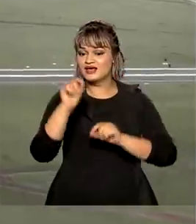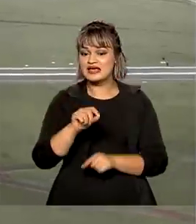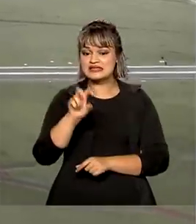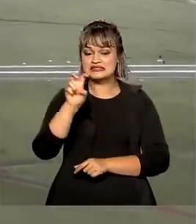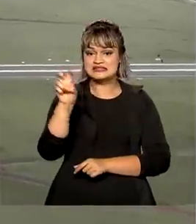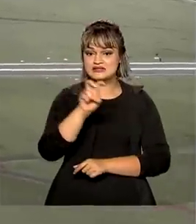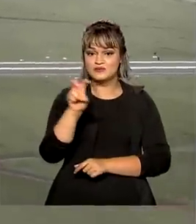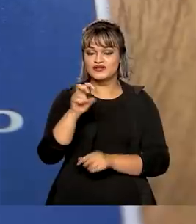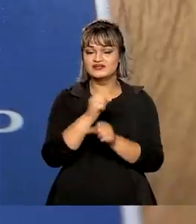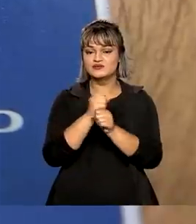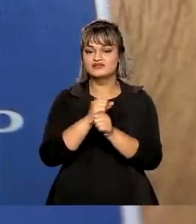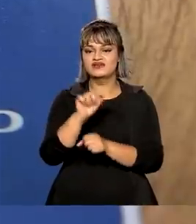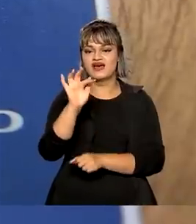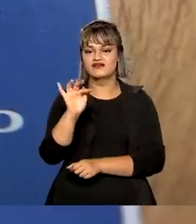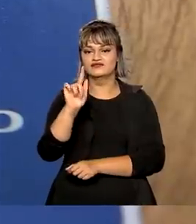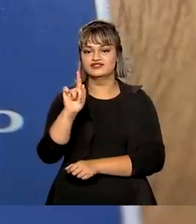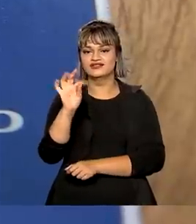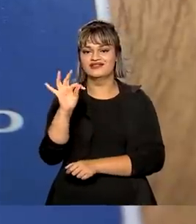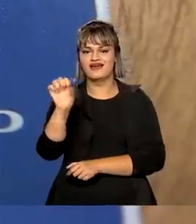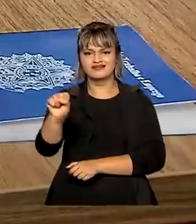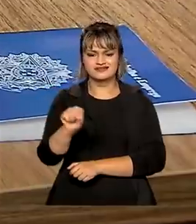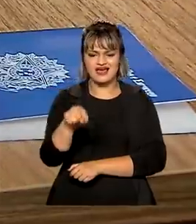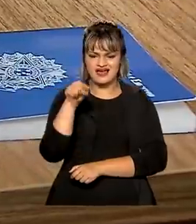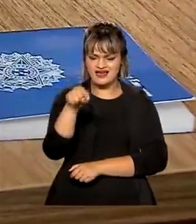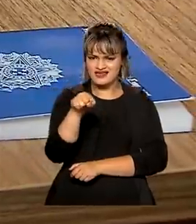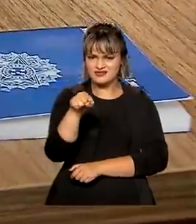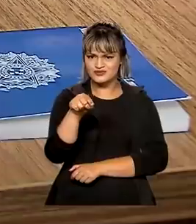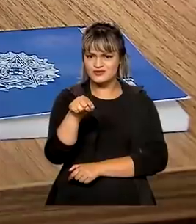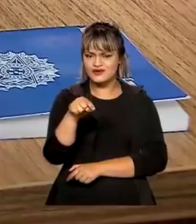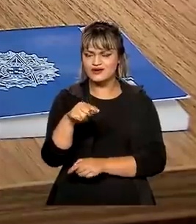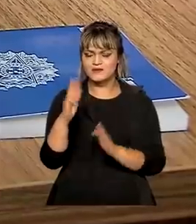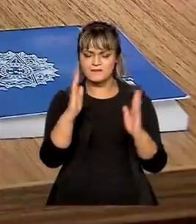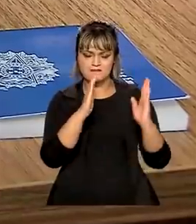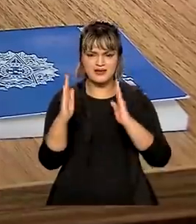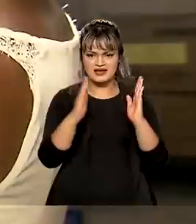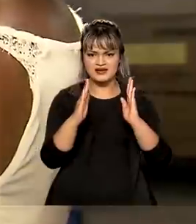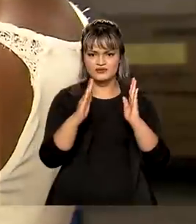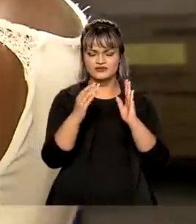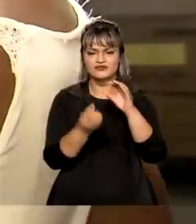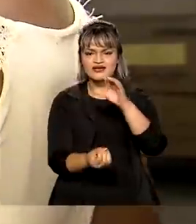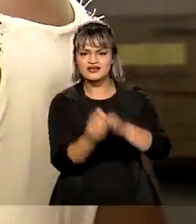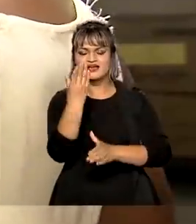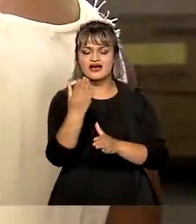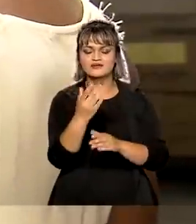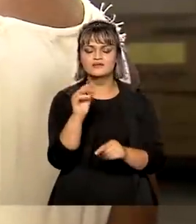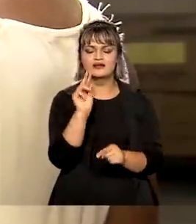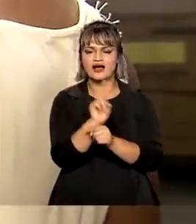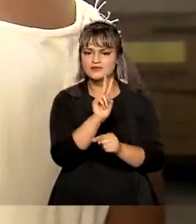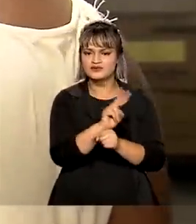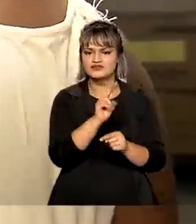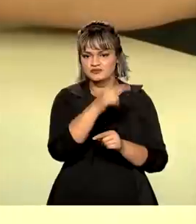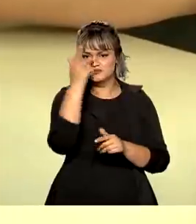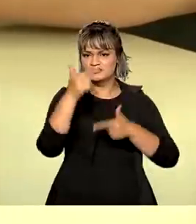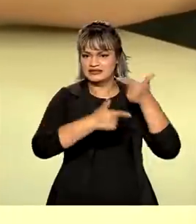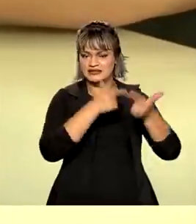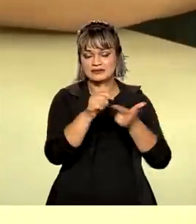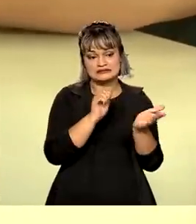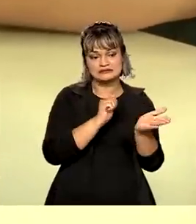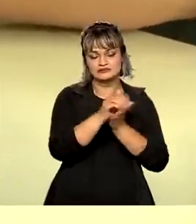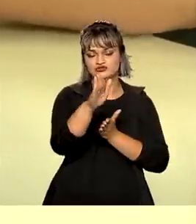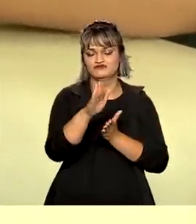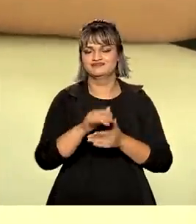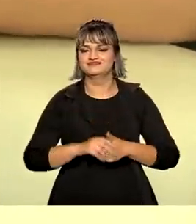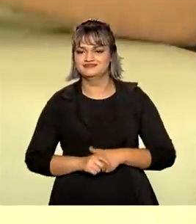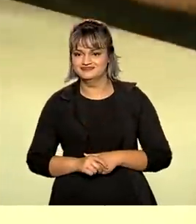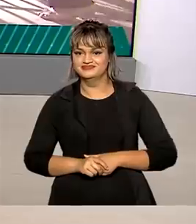55 anos do FGTS. O Fundo de Garantia do Tempo de Serviço foi criado para proteger o trabalhador demitido